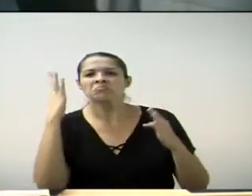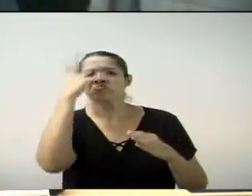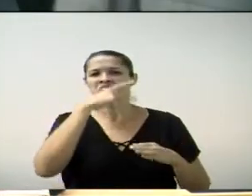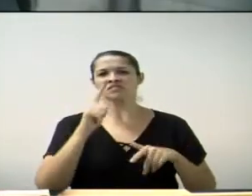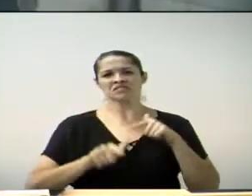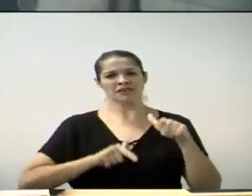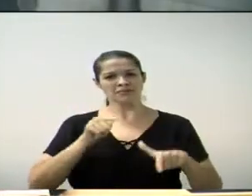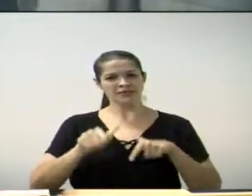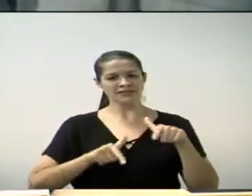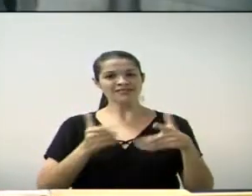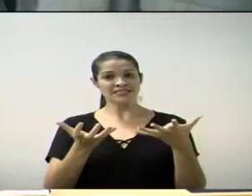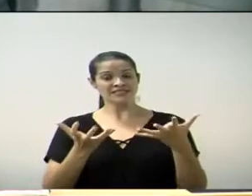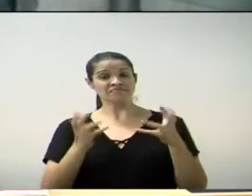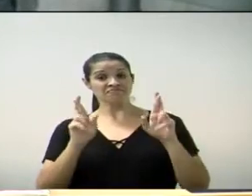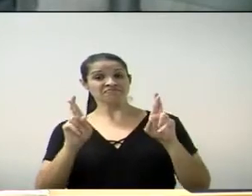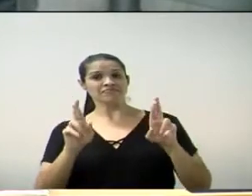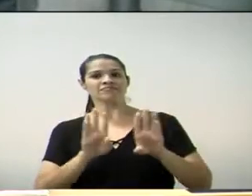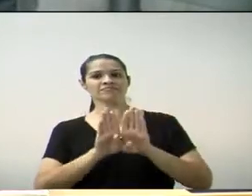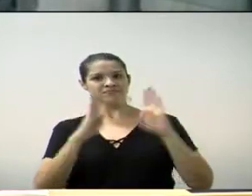Por enquanto é só, presidente.